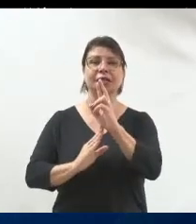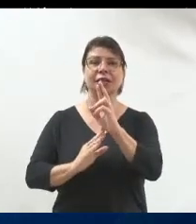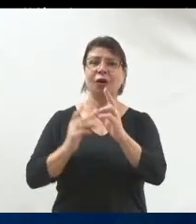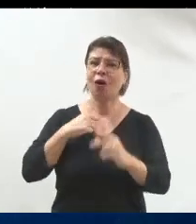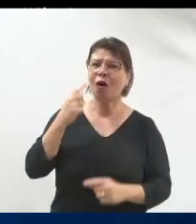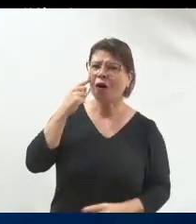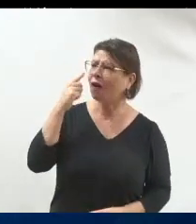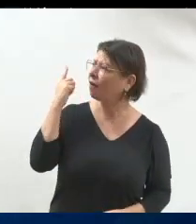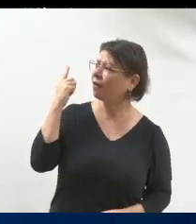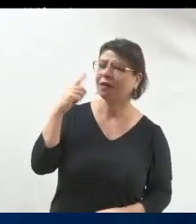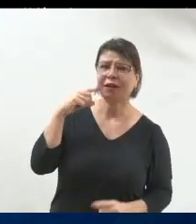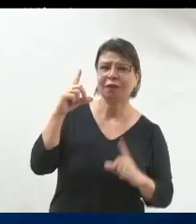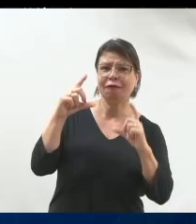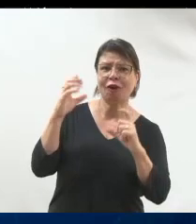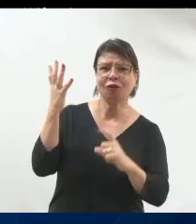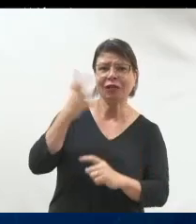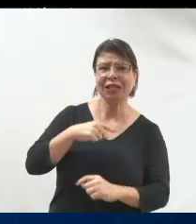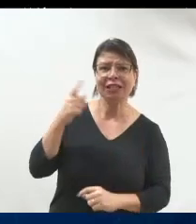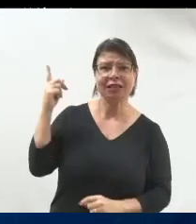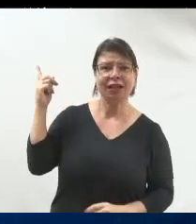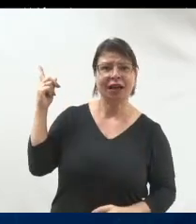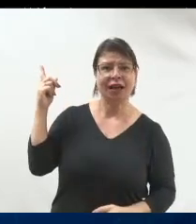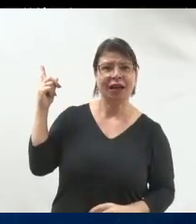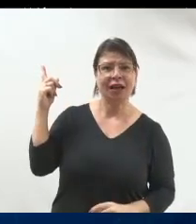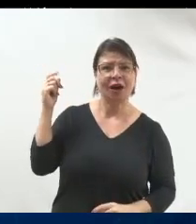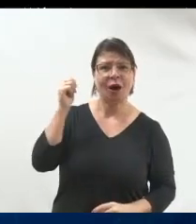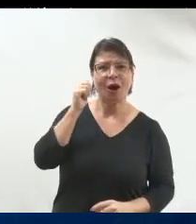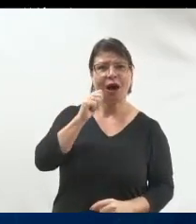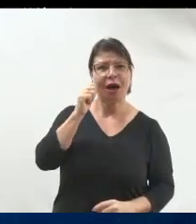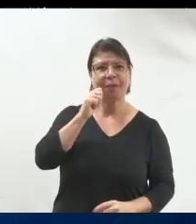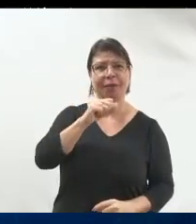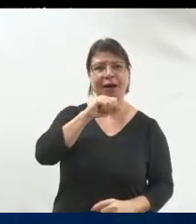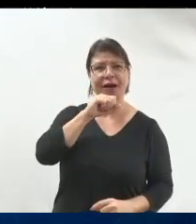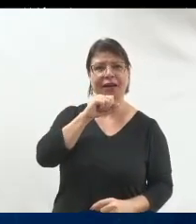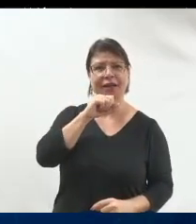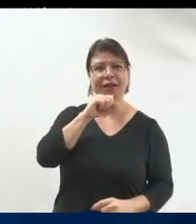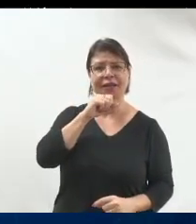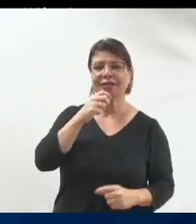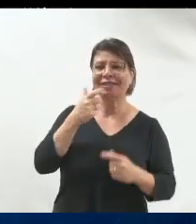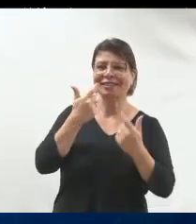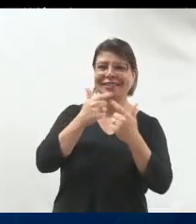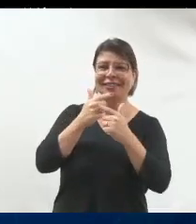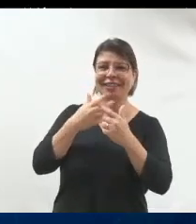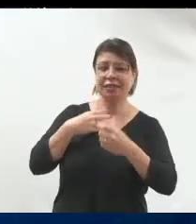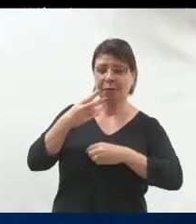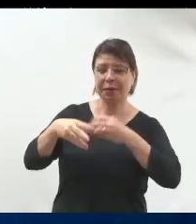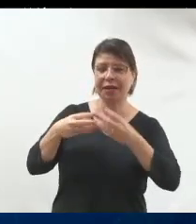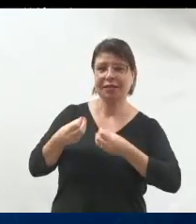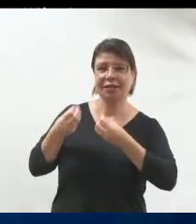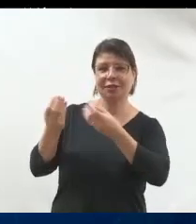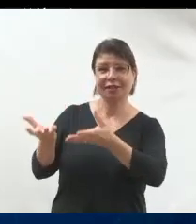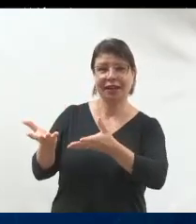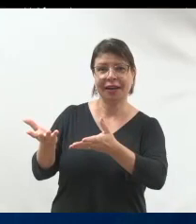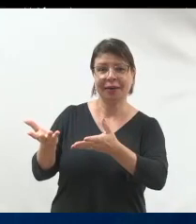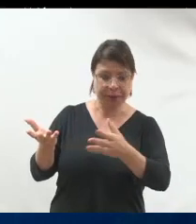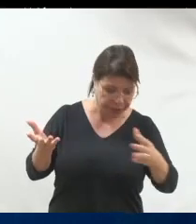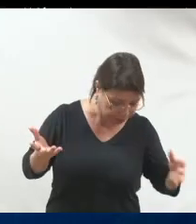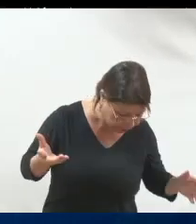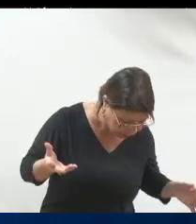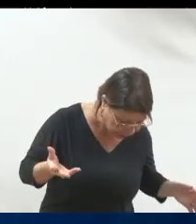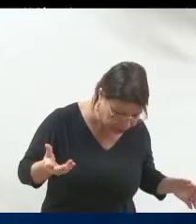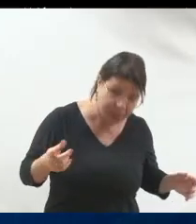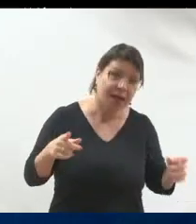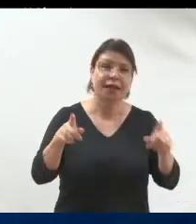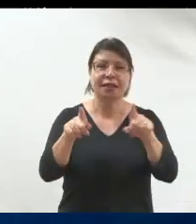que o Tenente Bahia tirou. Olha o sorriso dessa mãe recebendo um presente dele aqui. Olha ali do lado, ele com uma